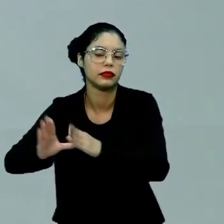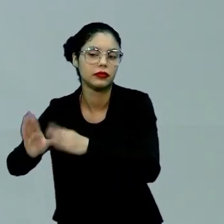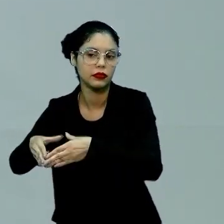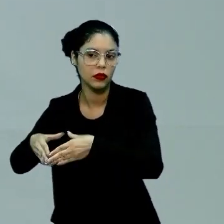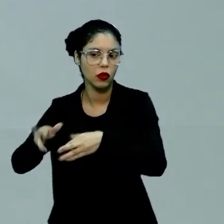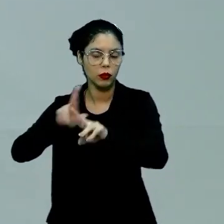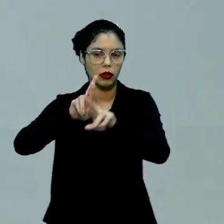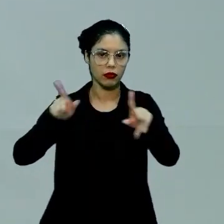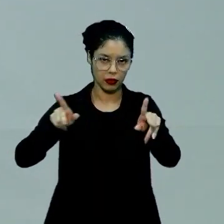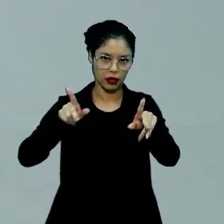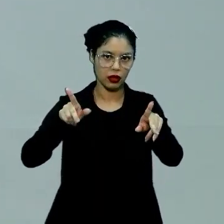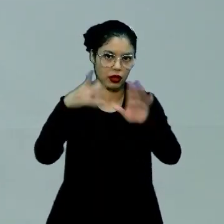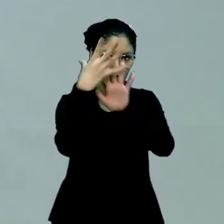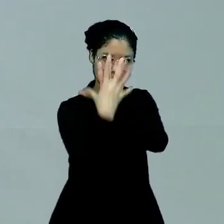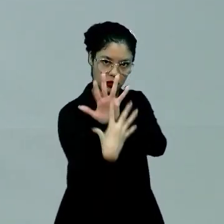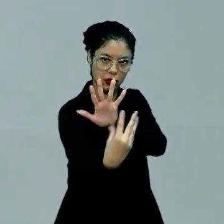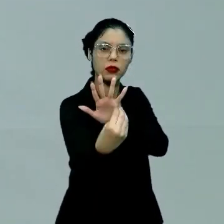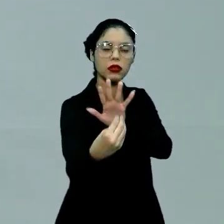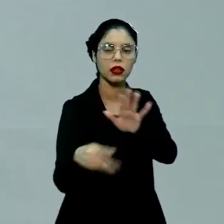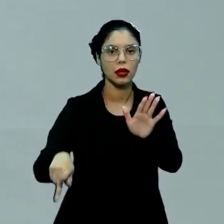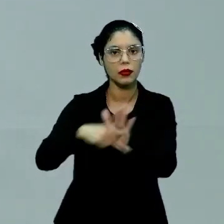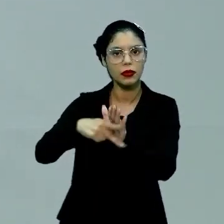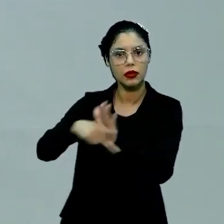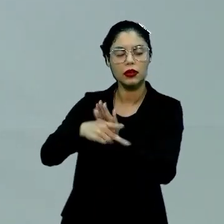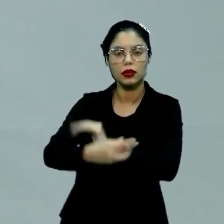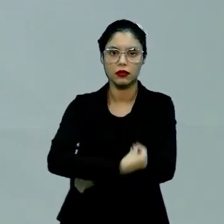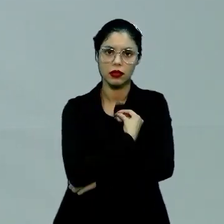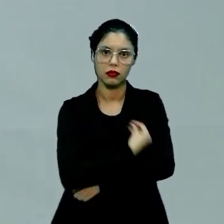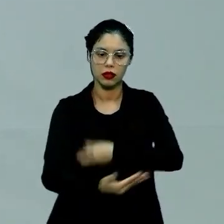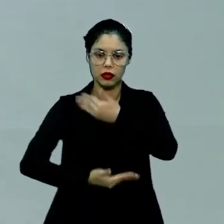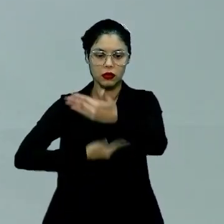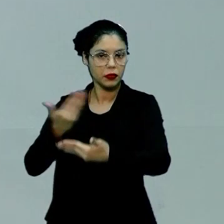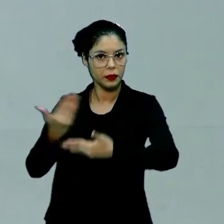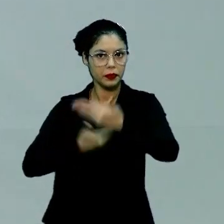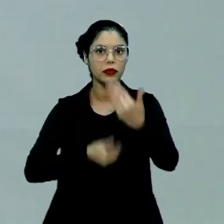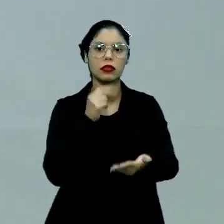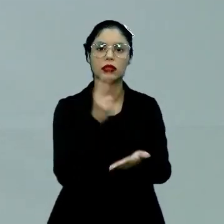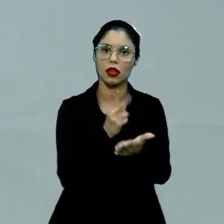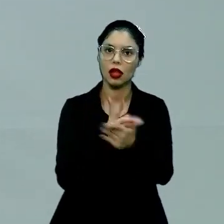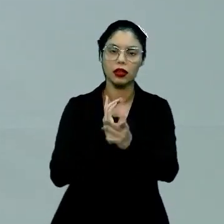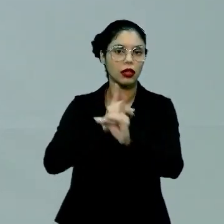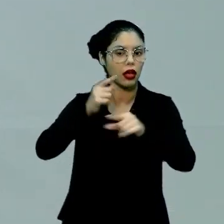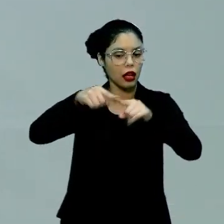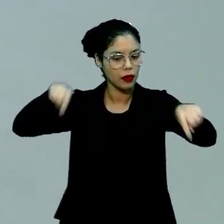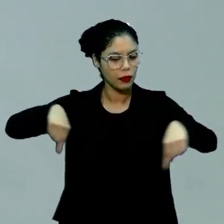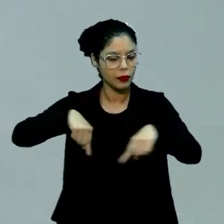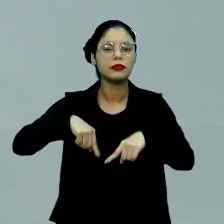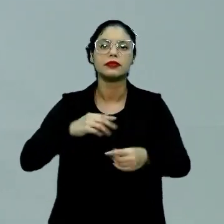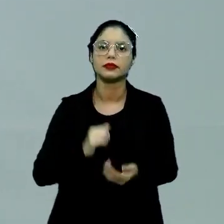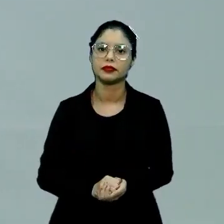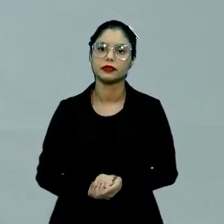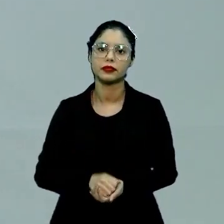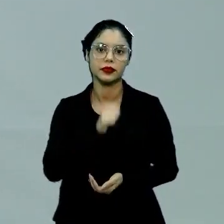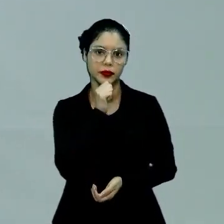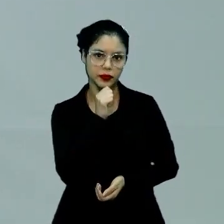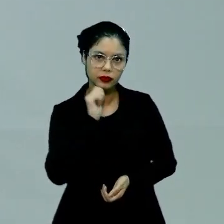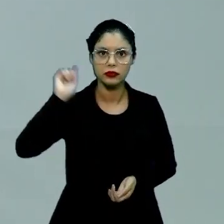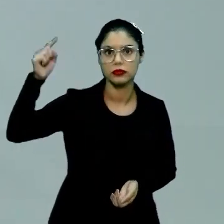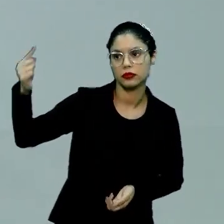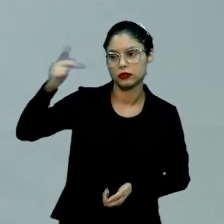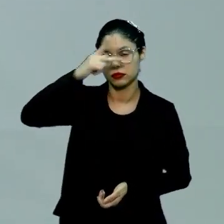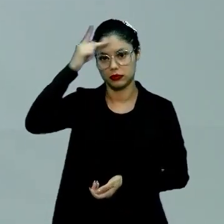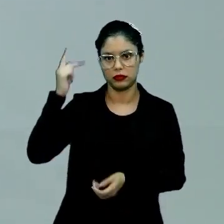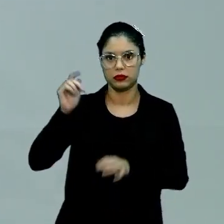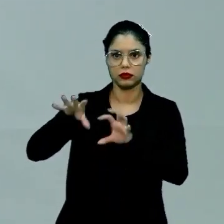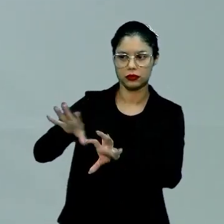e replicam determinado hábito que é vivenciado e identificado daquela sala. A gente consegue mapear, tipo, aquele pessoal